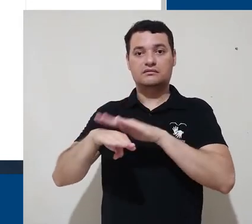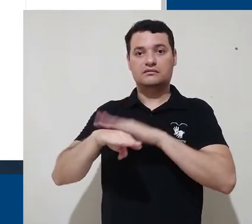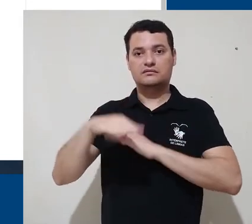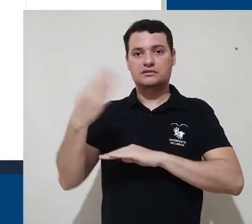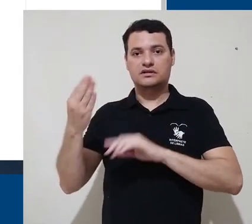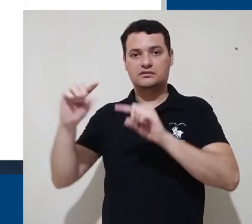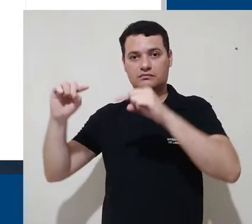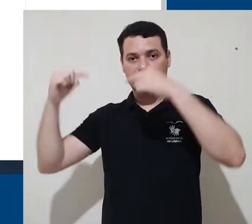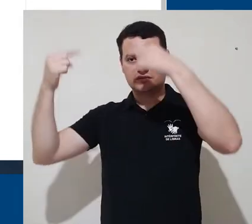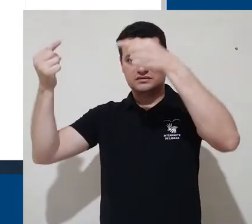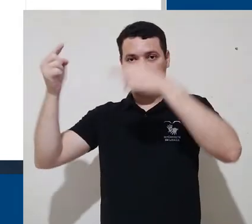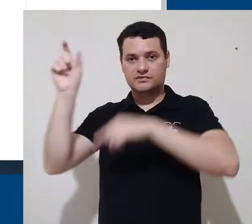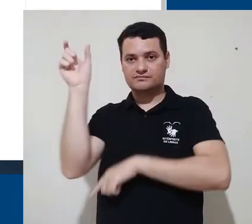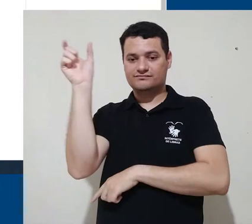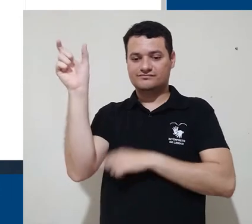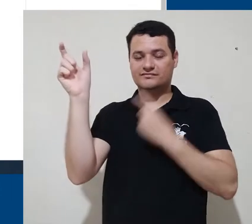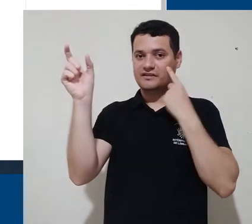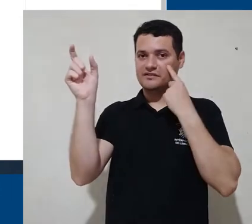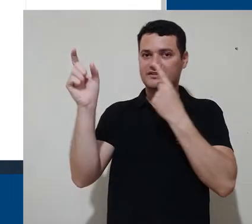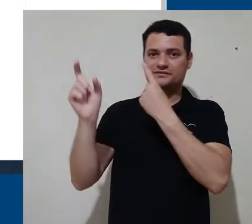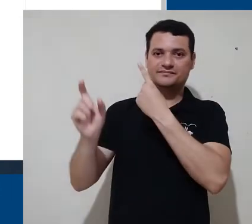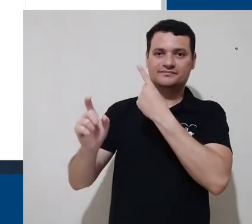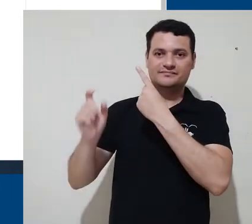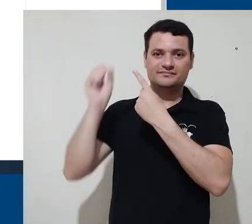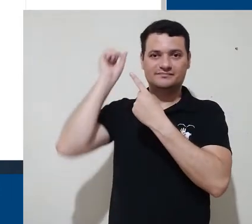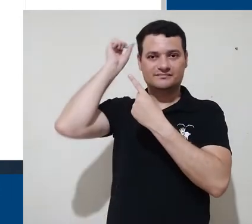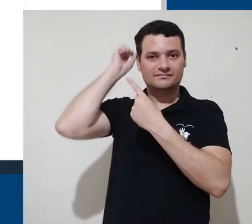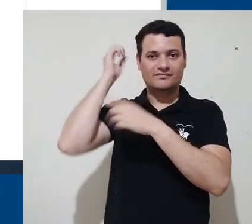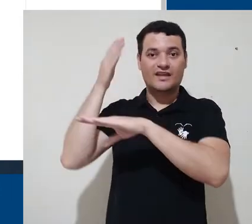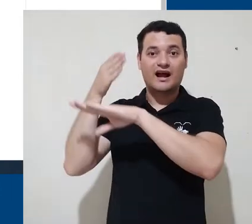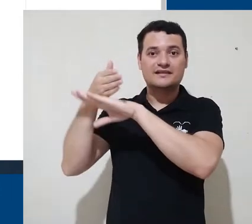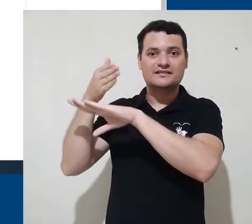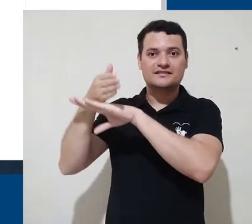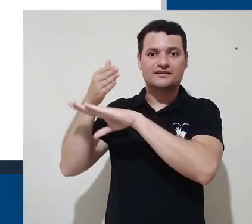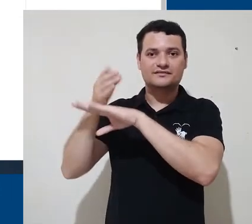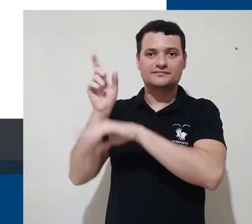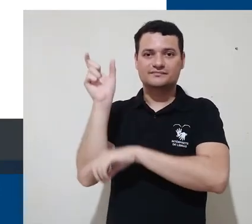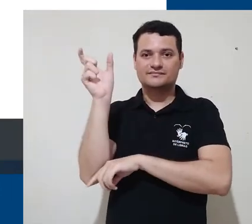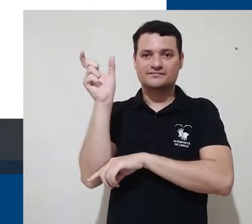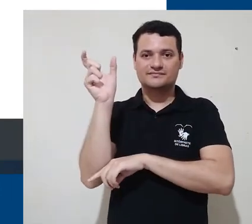na parte superior da tela e acessar o link Acessar.